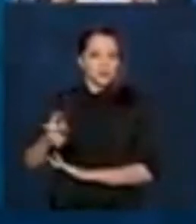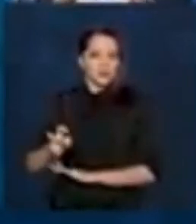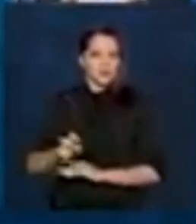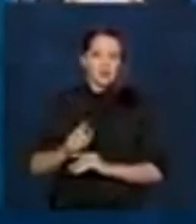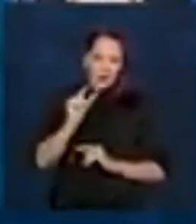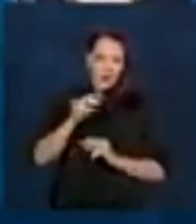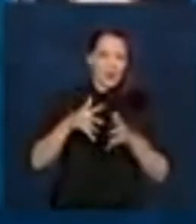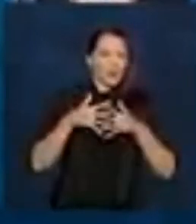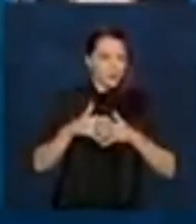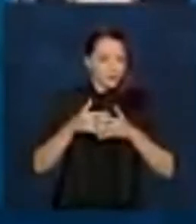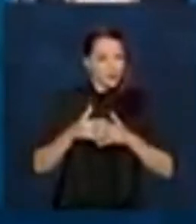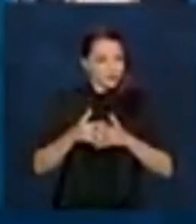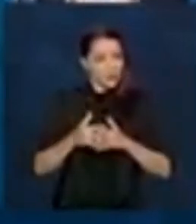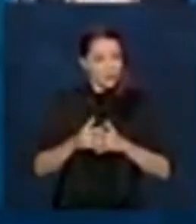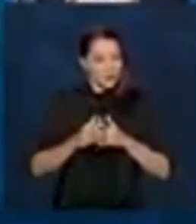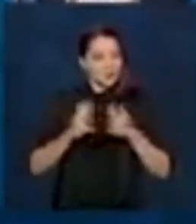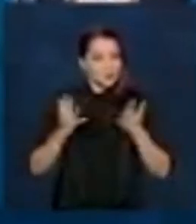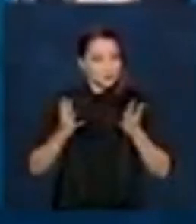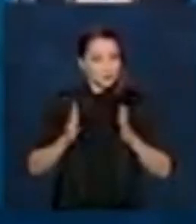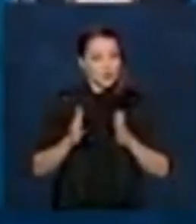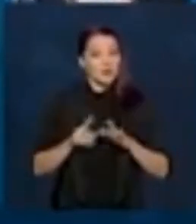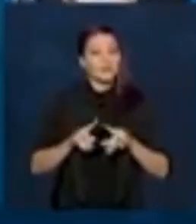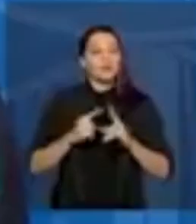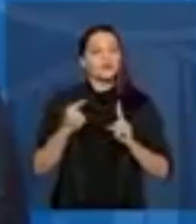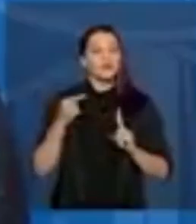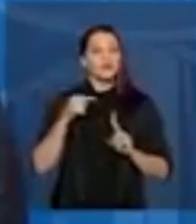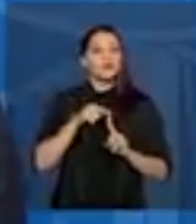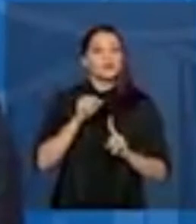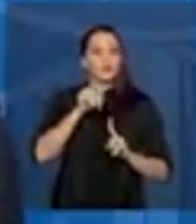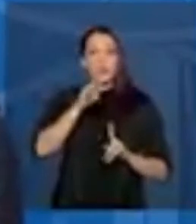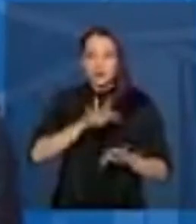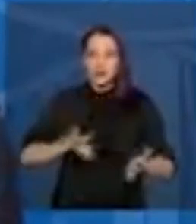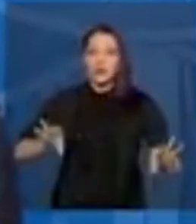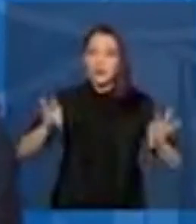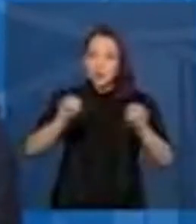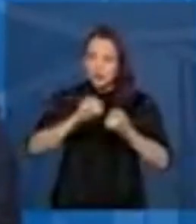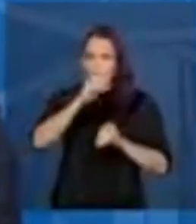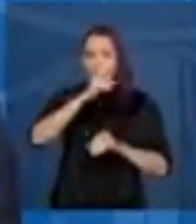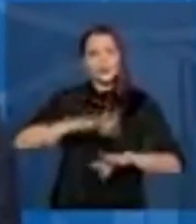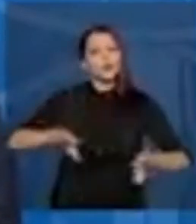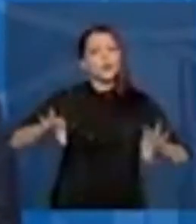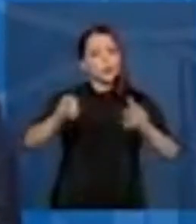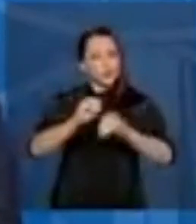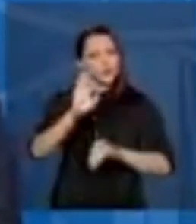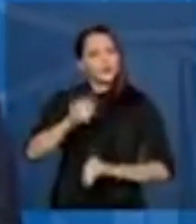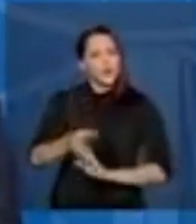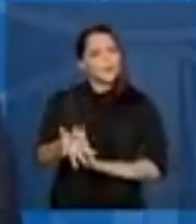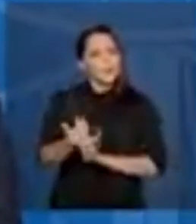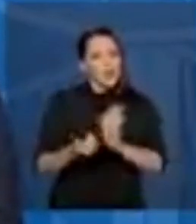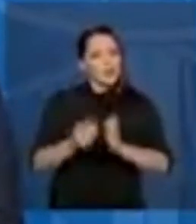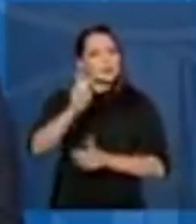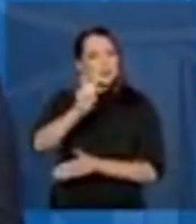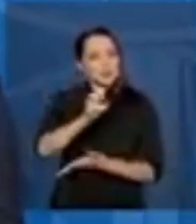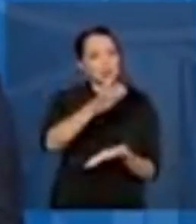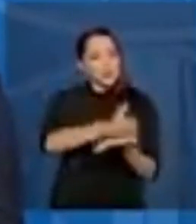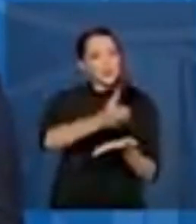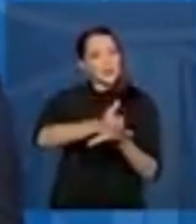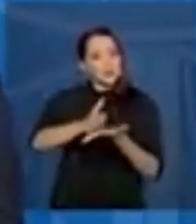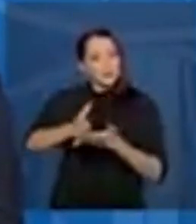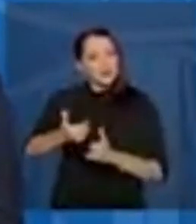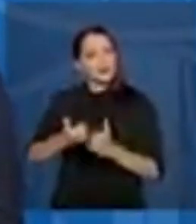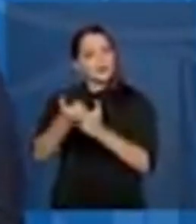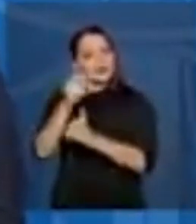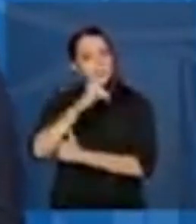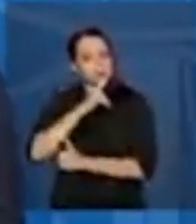confuso, mas o objetivo é todos receberão cinco parcelas do auxílio emergencial. E